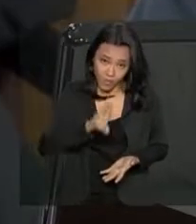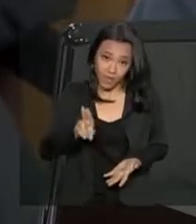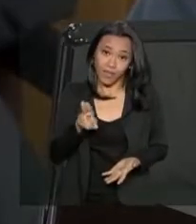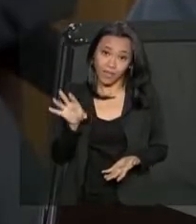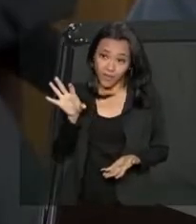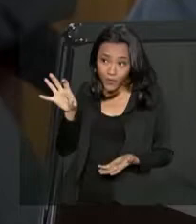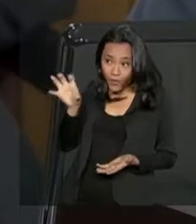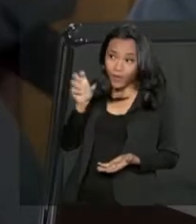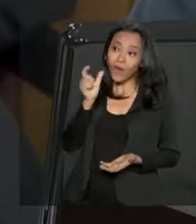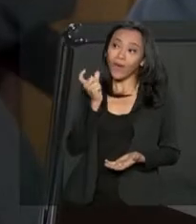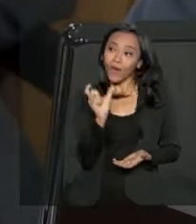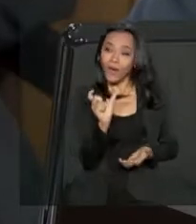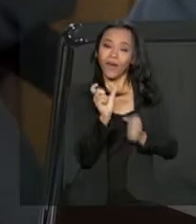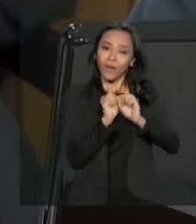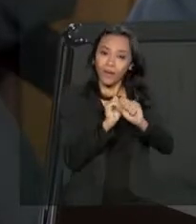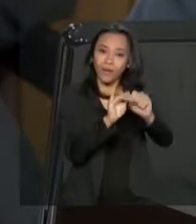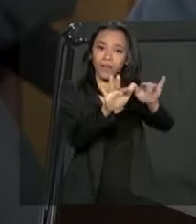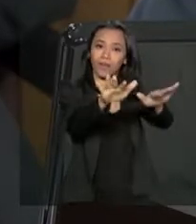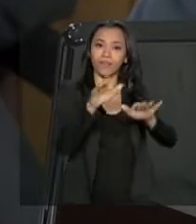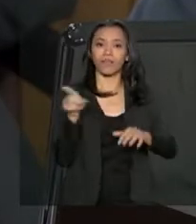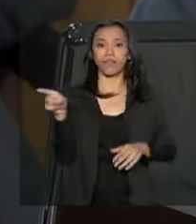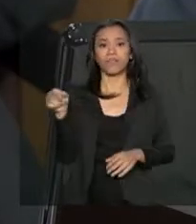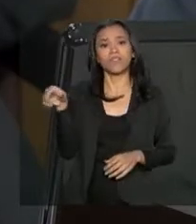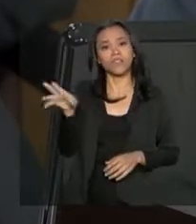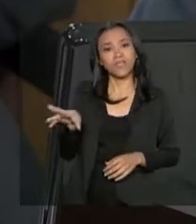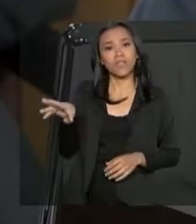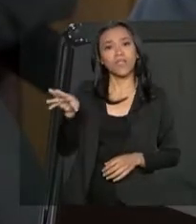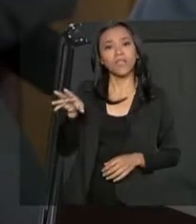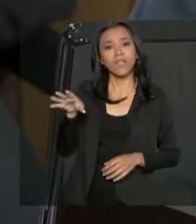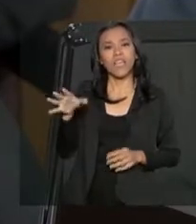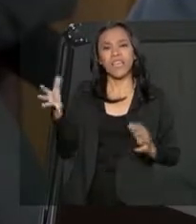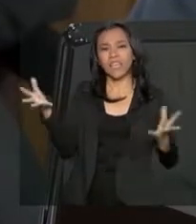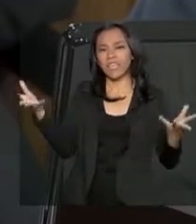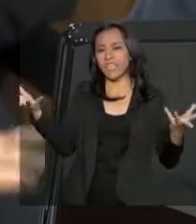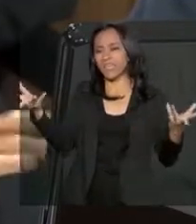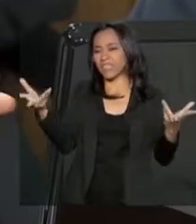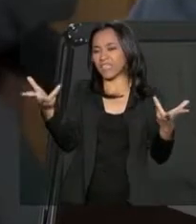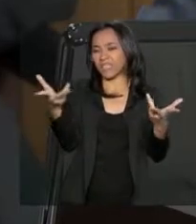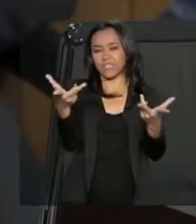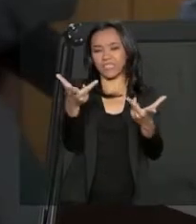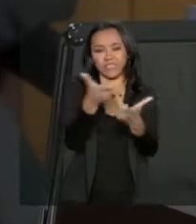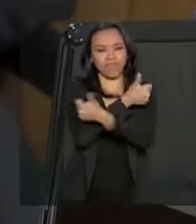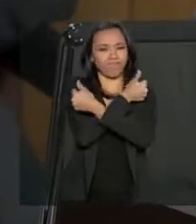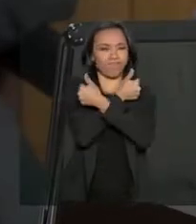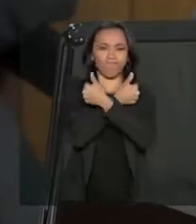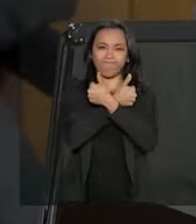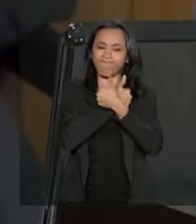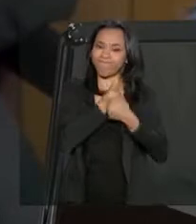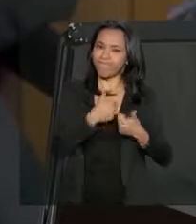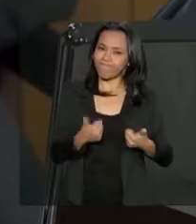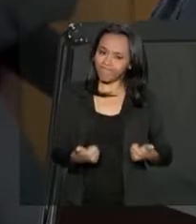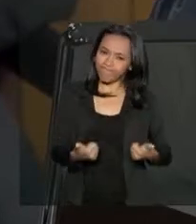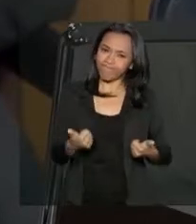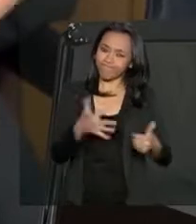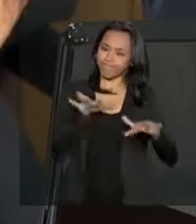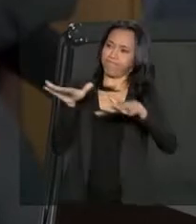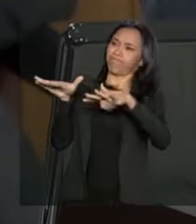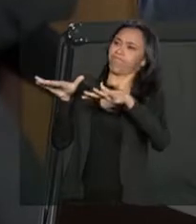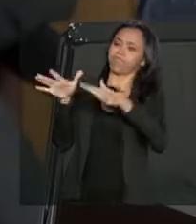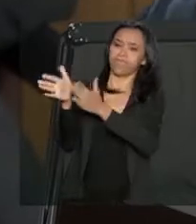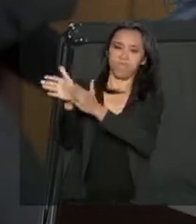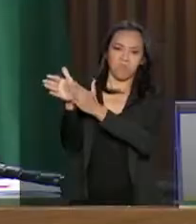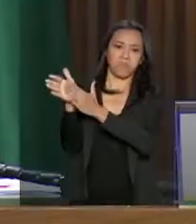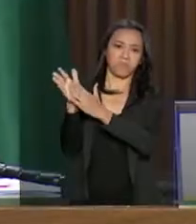vou tomar a liberdade aqui de reproduzir. O senhor fez uma história extraordinária, digna realmente de todos os aplausos.